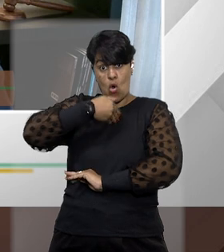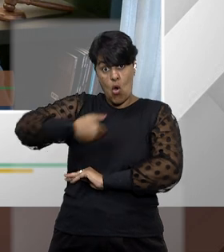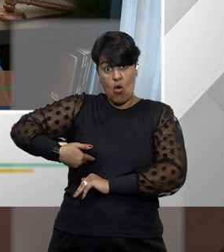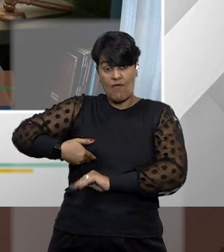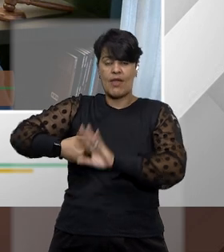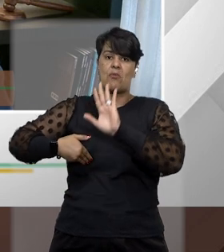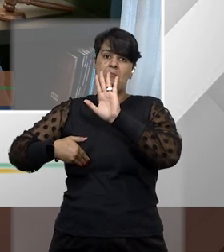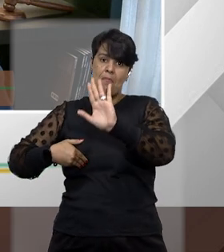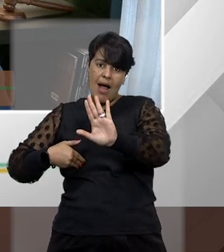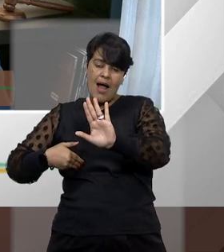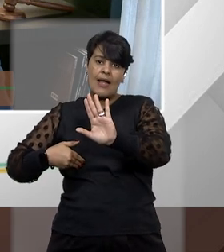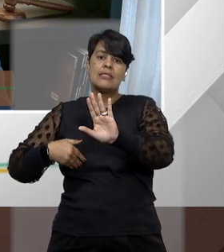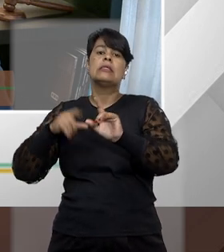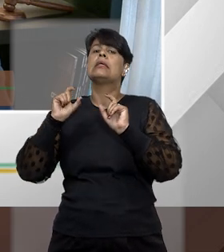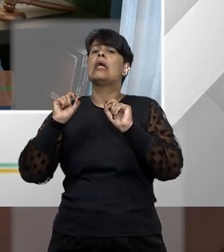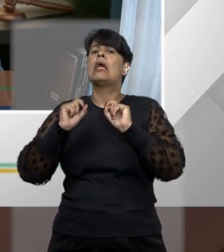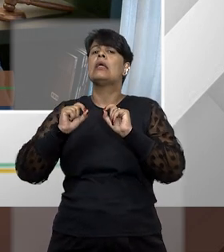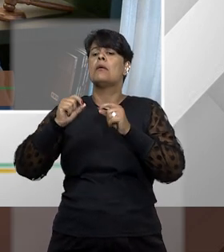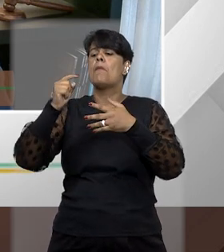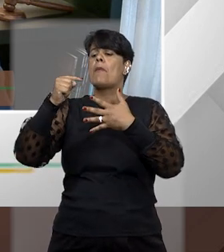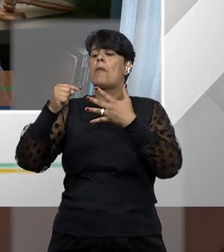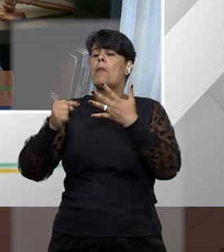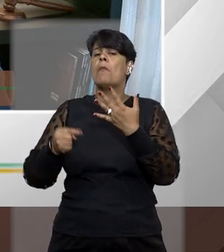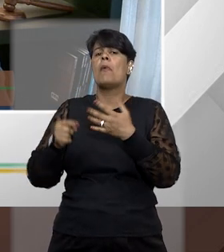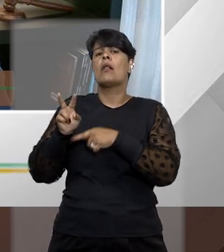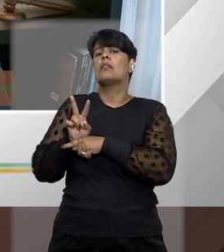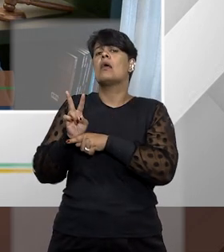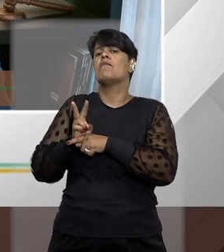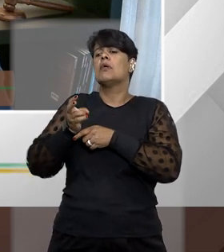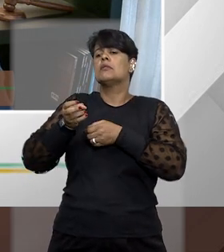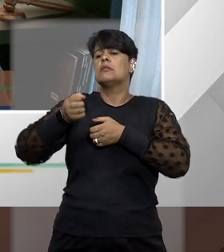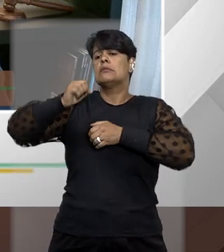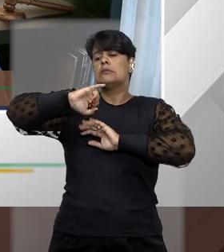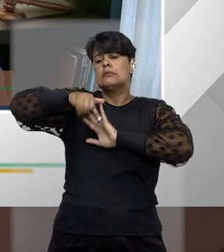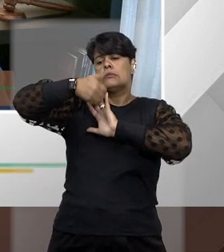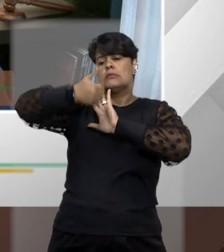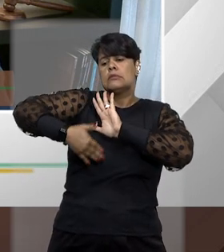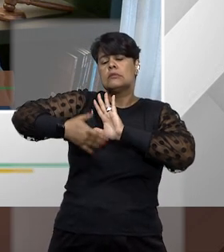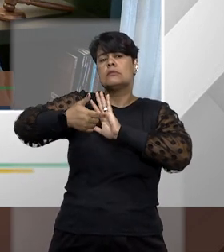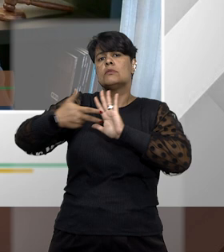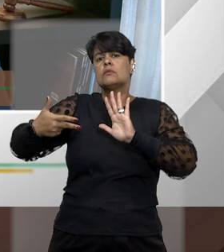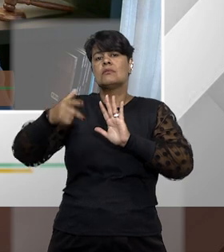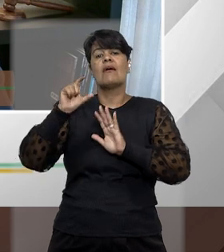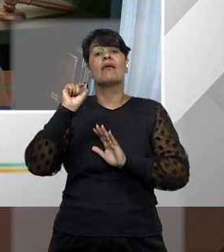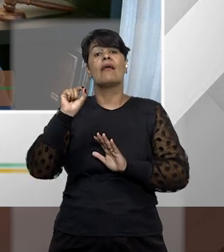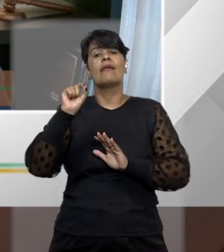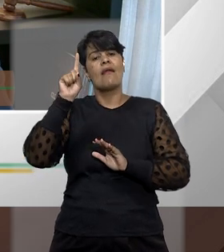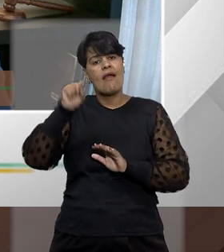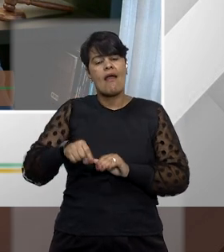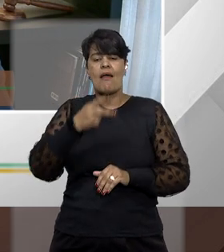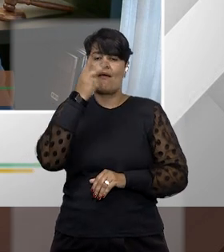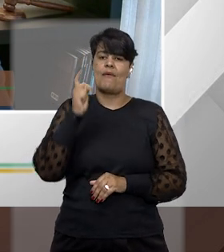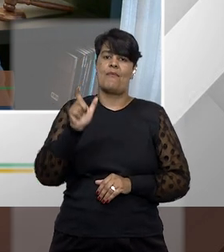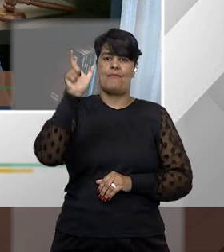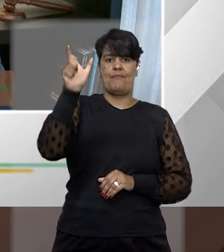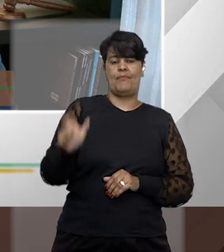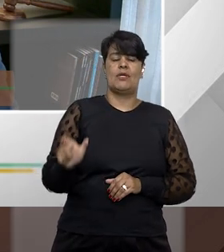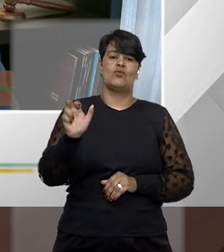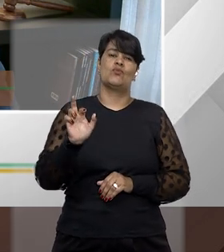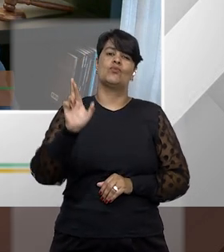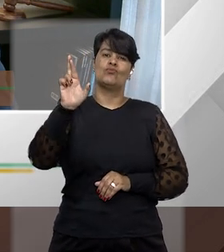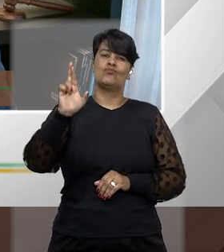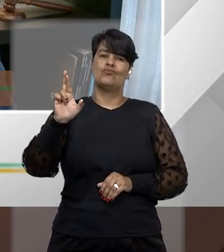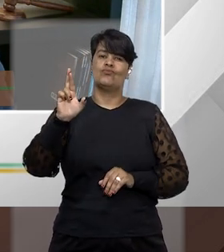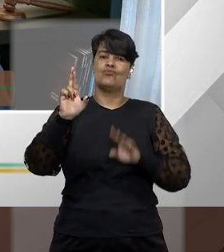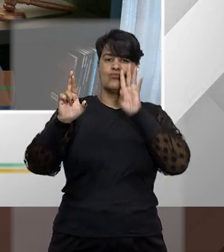fazer a defesa ali nas informações, quem vai ser notificado para prestar as informações, como parte ré, é a autoridade coatora. Então,